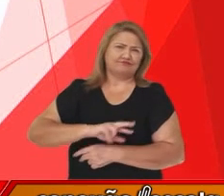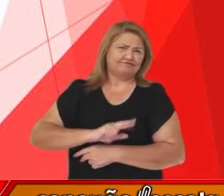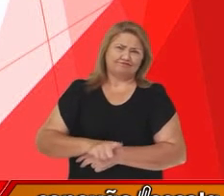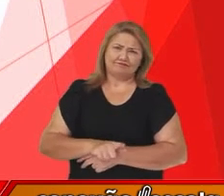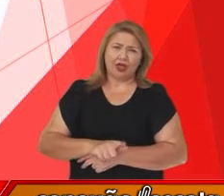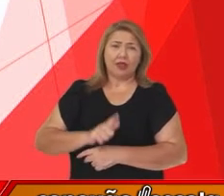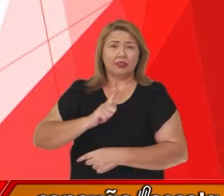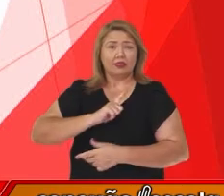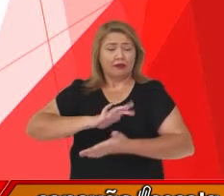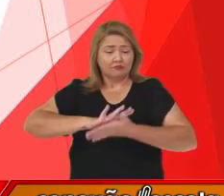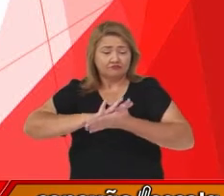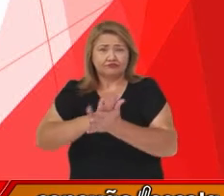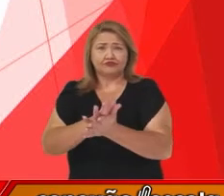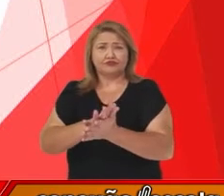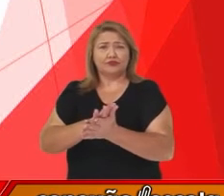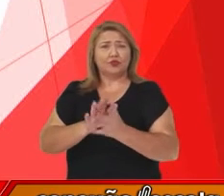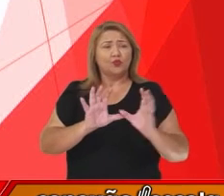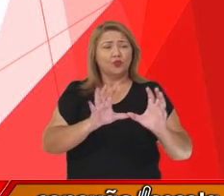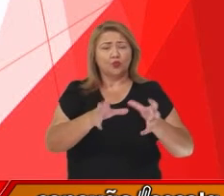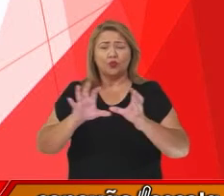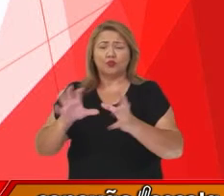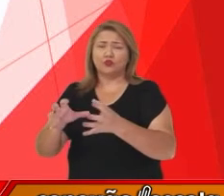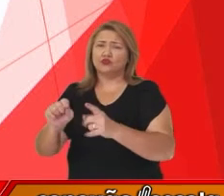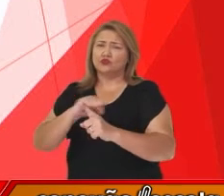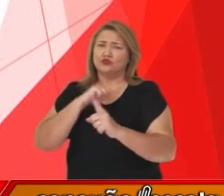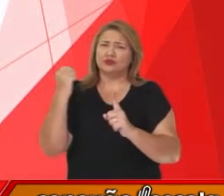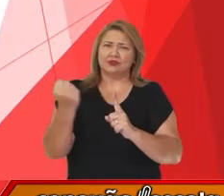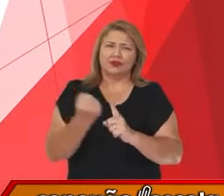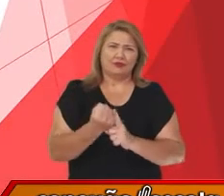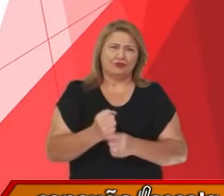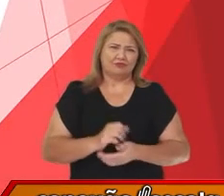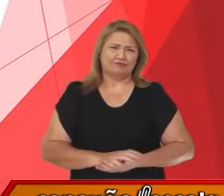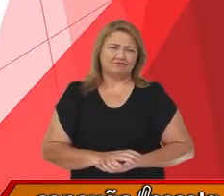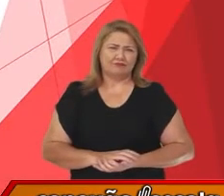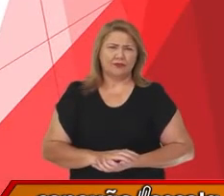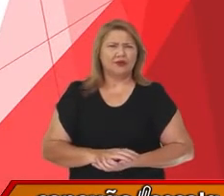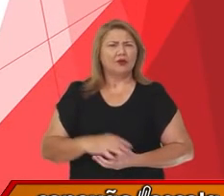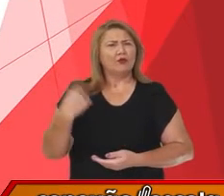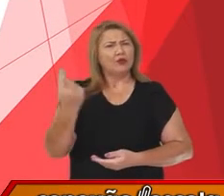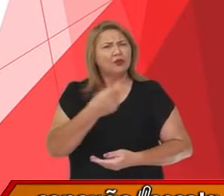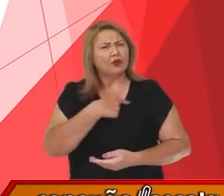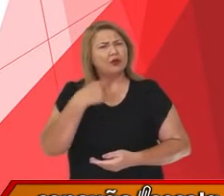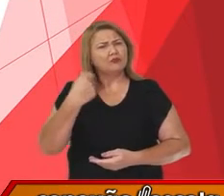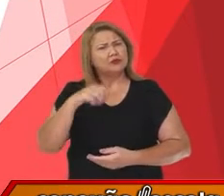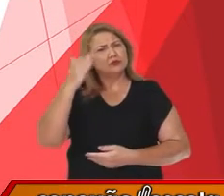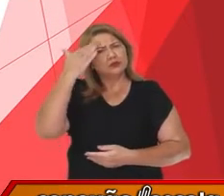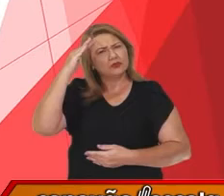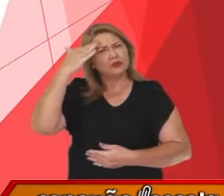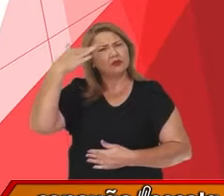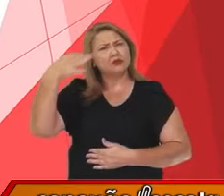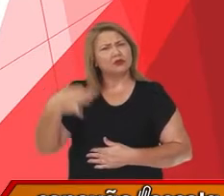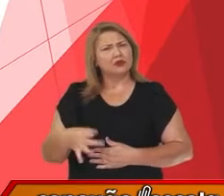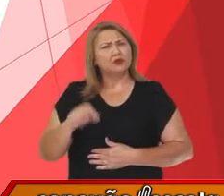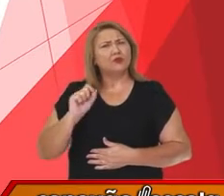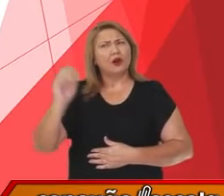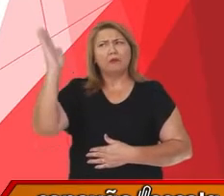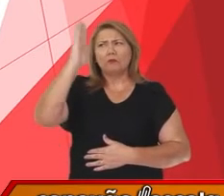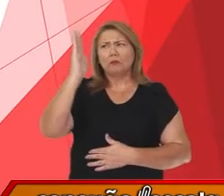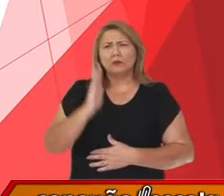determinado segmento social. Então nós precisamos compreender que o Brasil, por ser uma sociedade